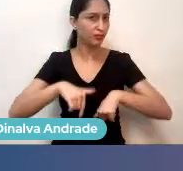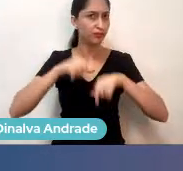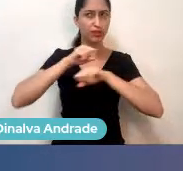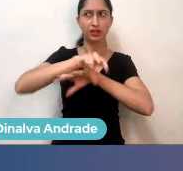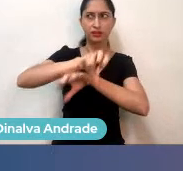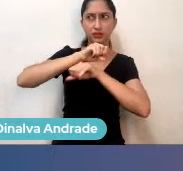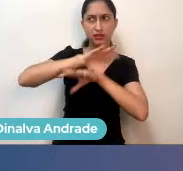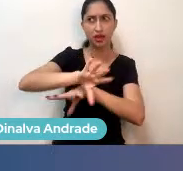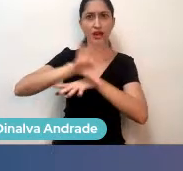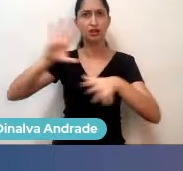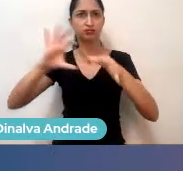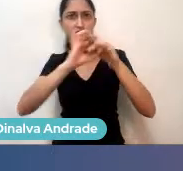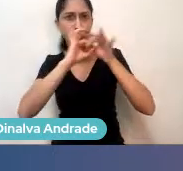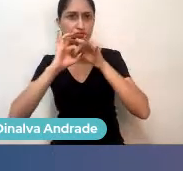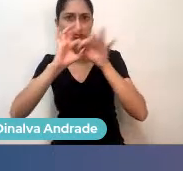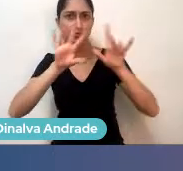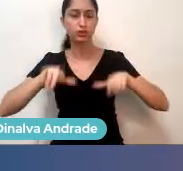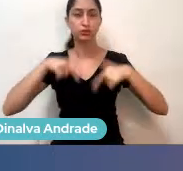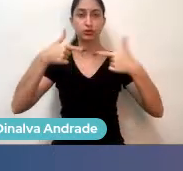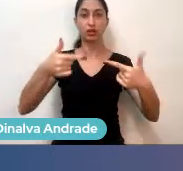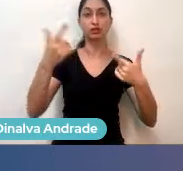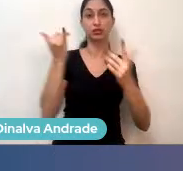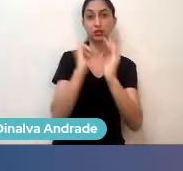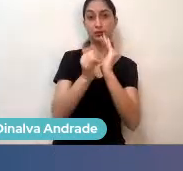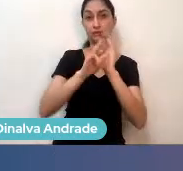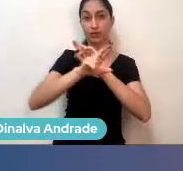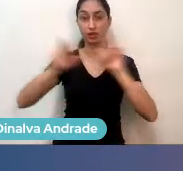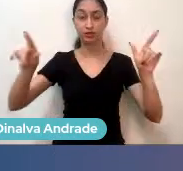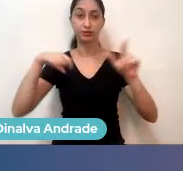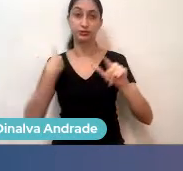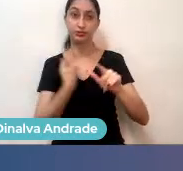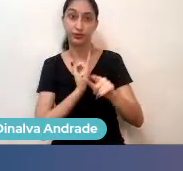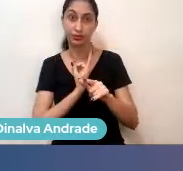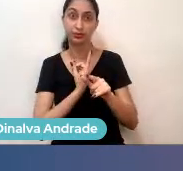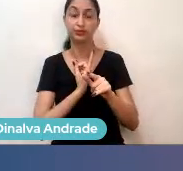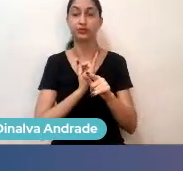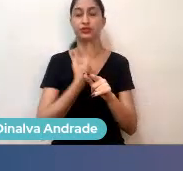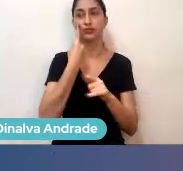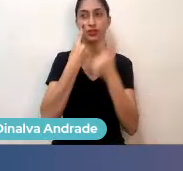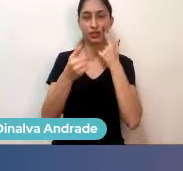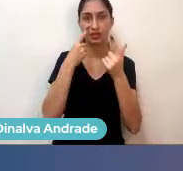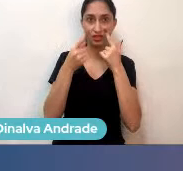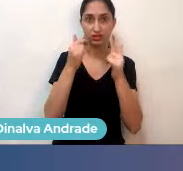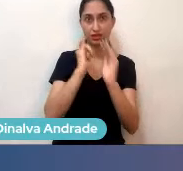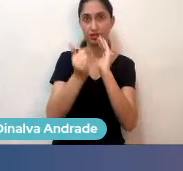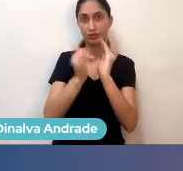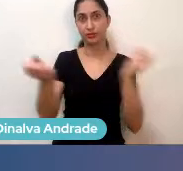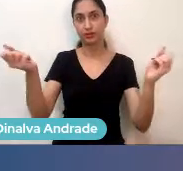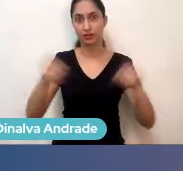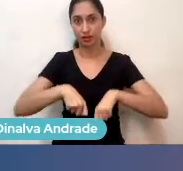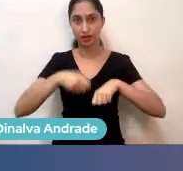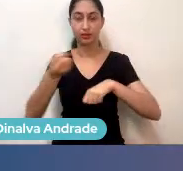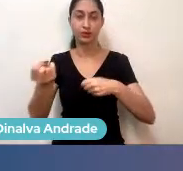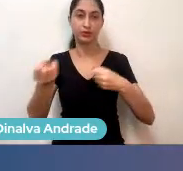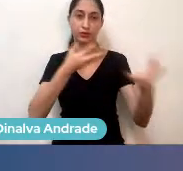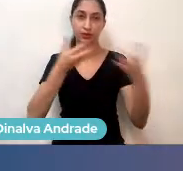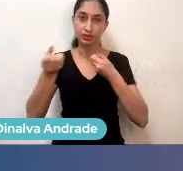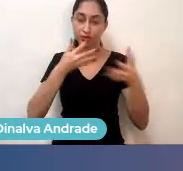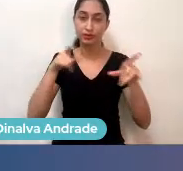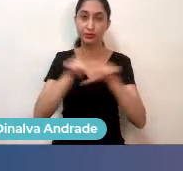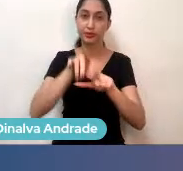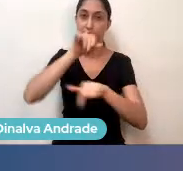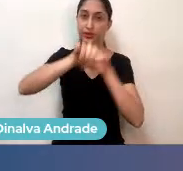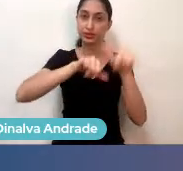conectar e advogar em favor das startups, porque a gente acredita que startup é um motor de inovação e transformação social do país.